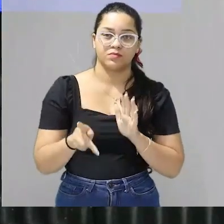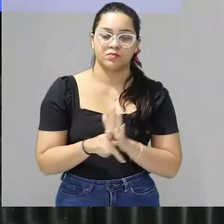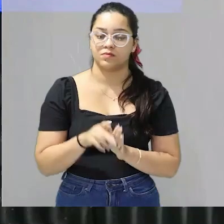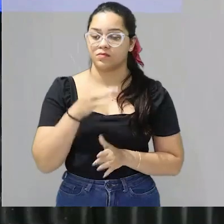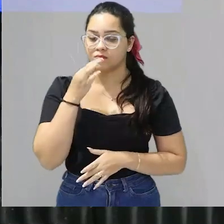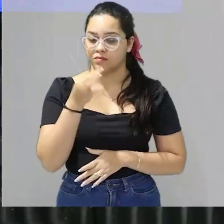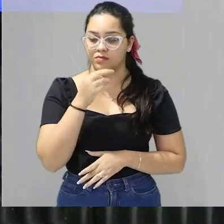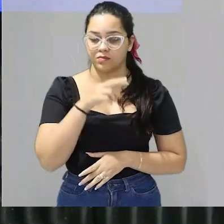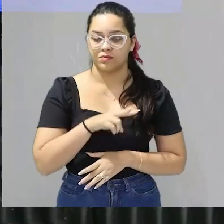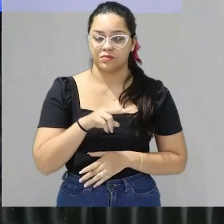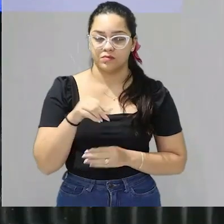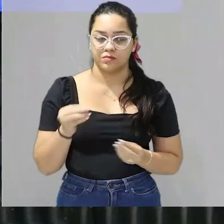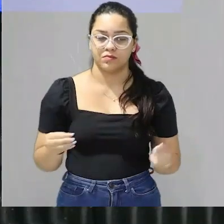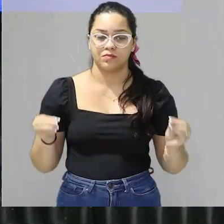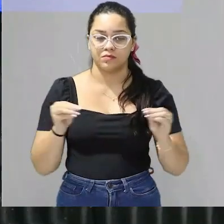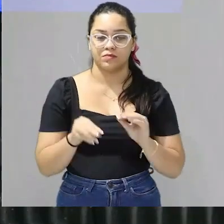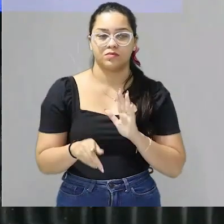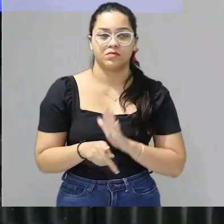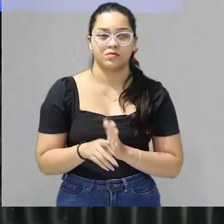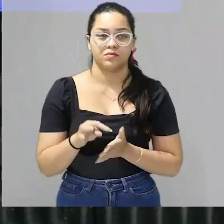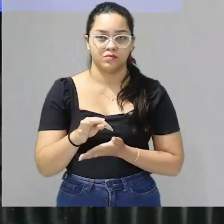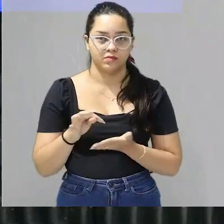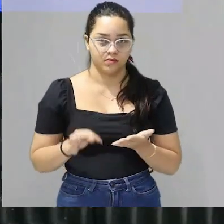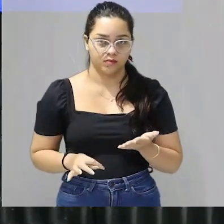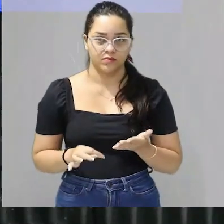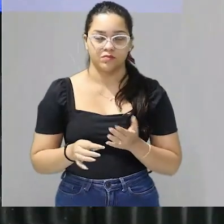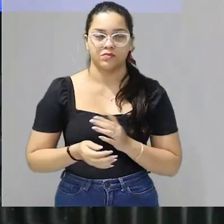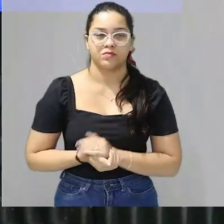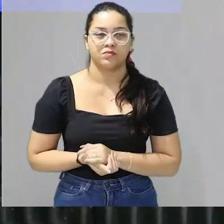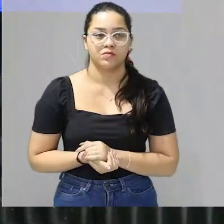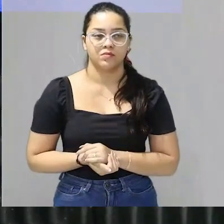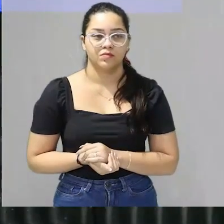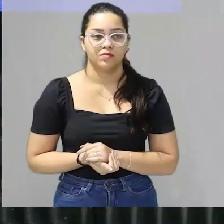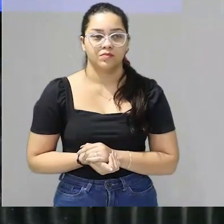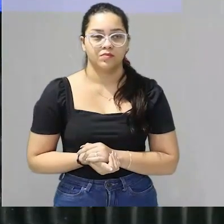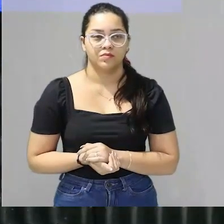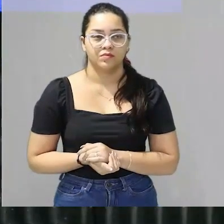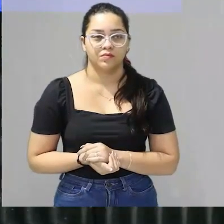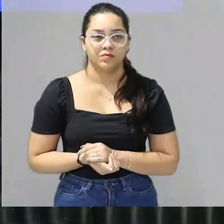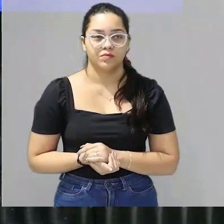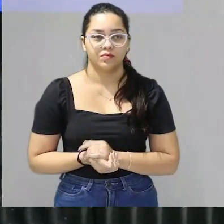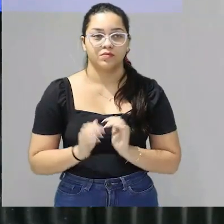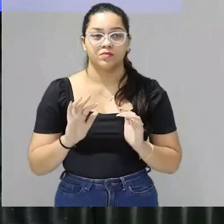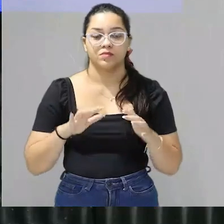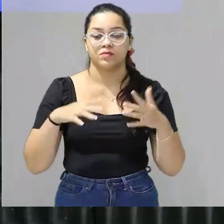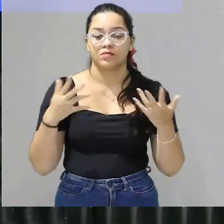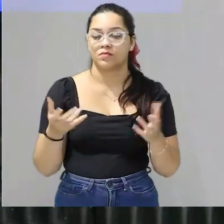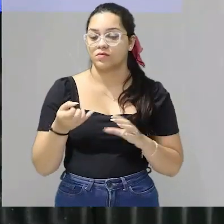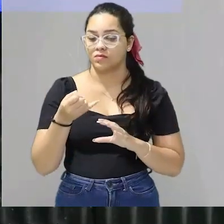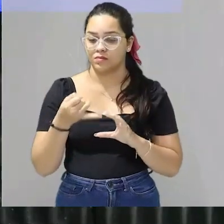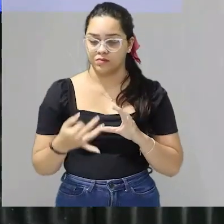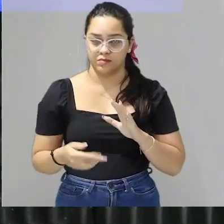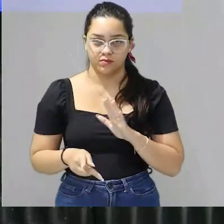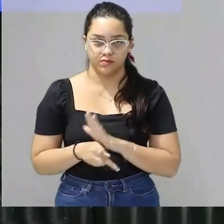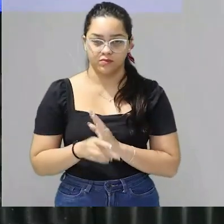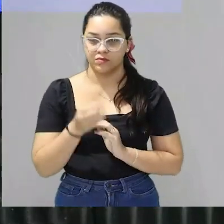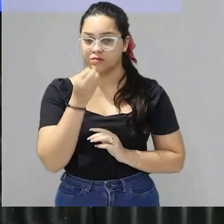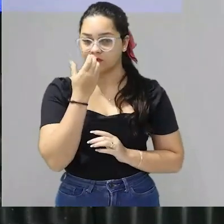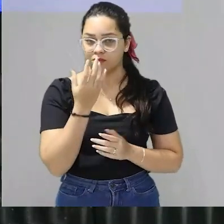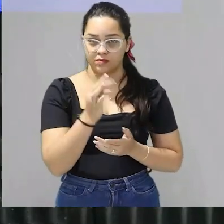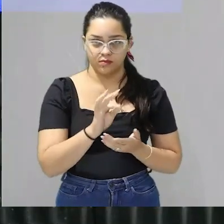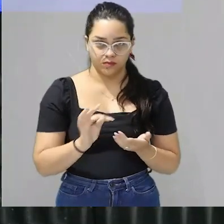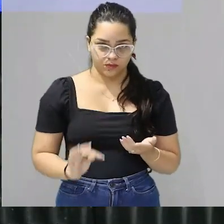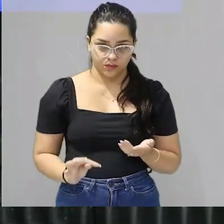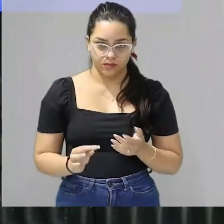argumentos que serão colocados no seu texto dissertativo argumentativo e quais são as características de uma boa